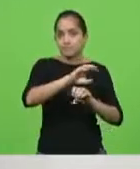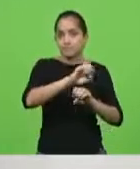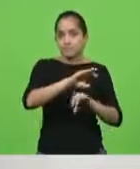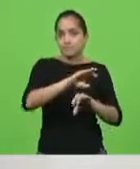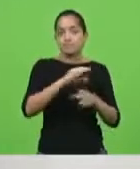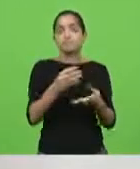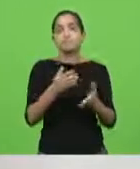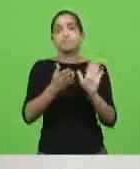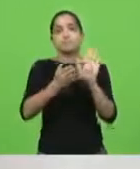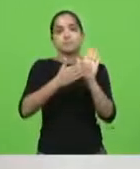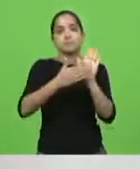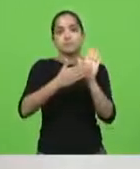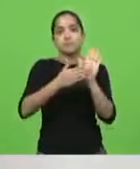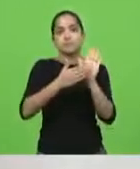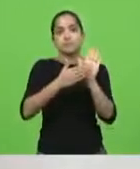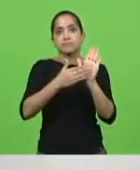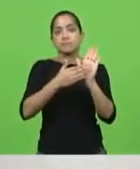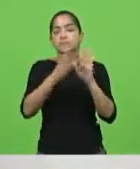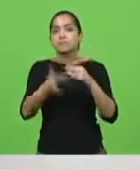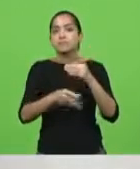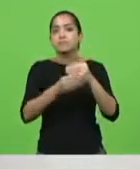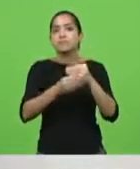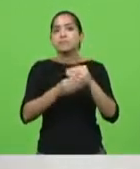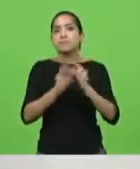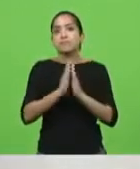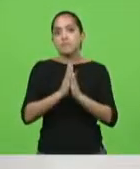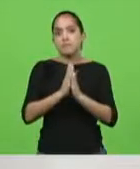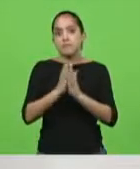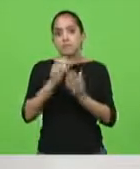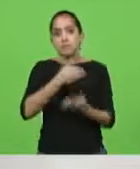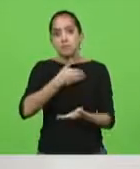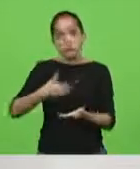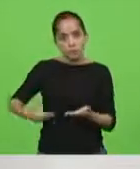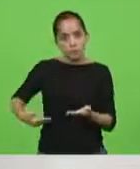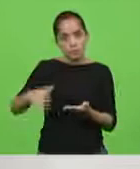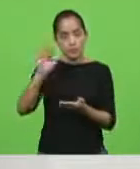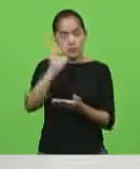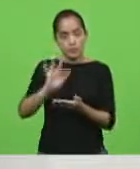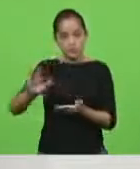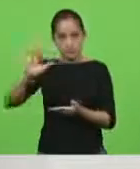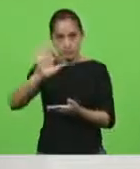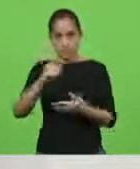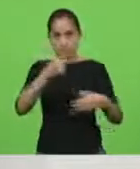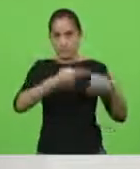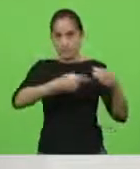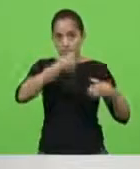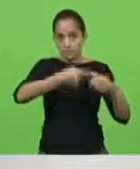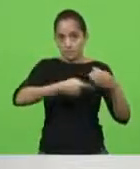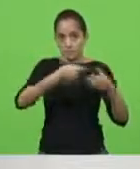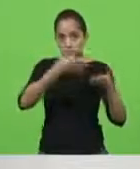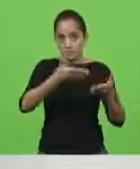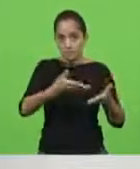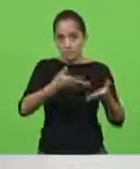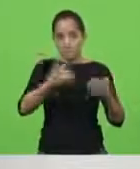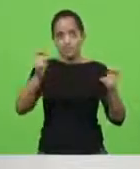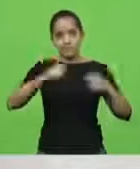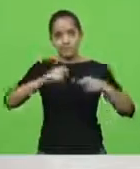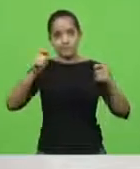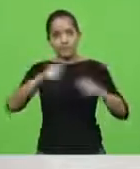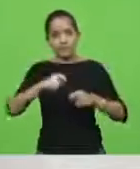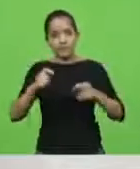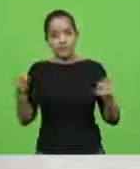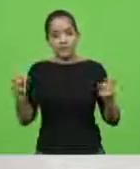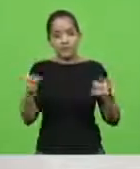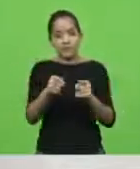proposição apelando ao governo federal por um intermédio dessa comissão que possa viabilizar no menor tempo